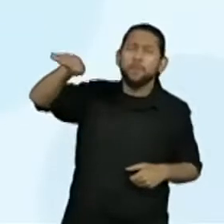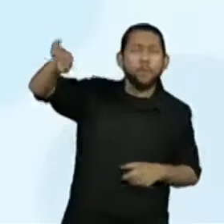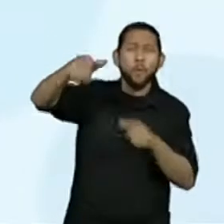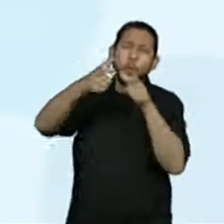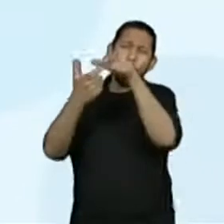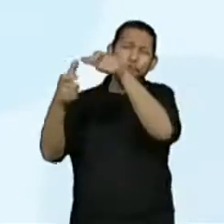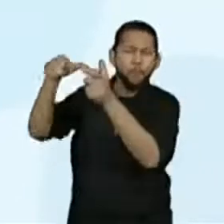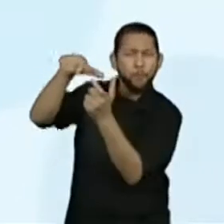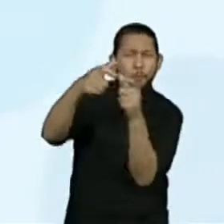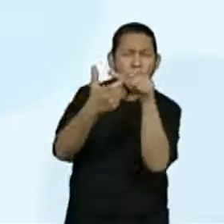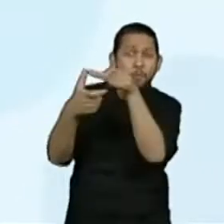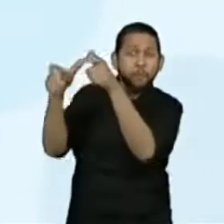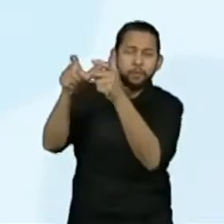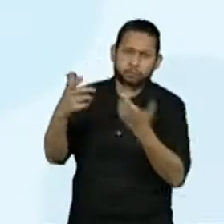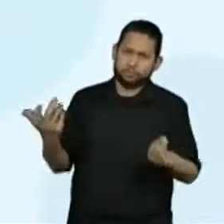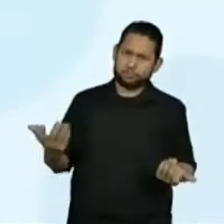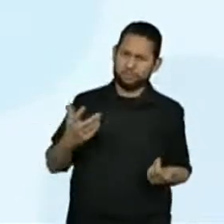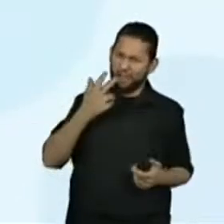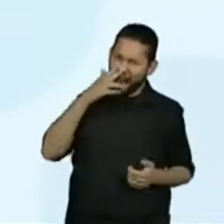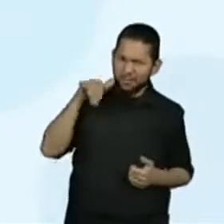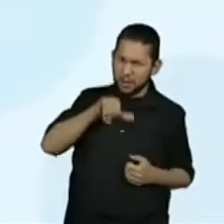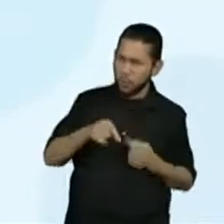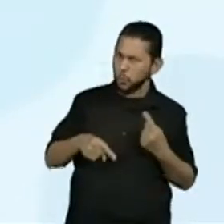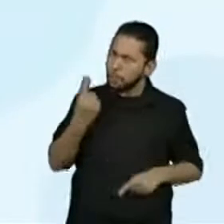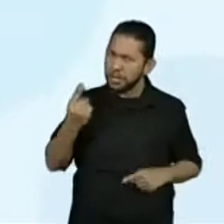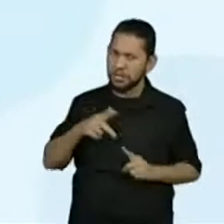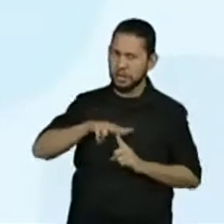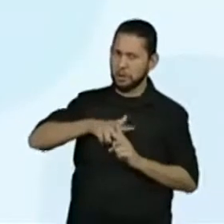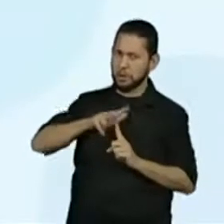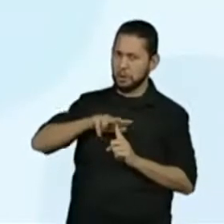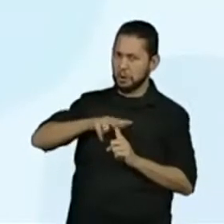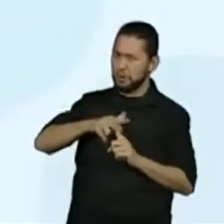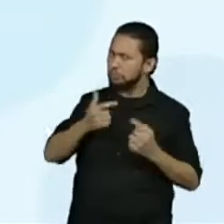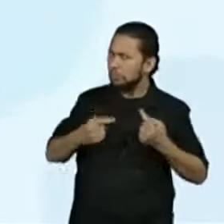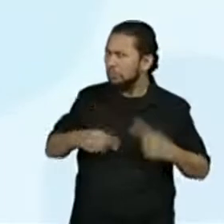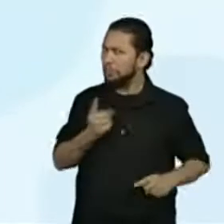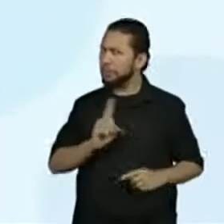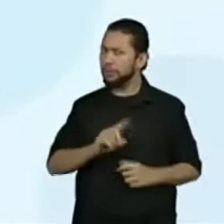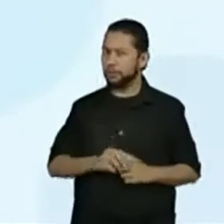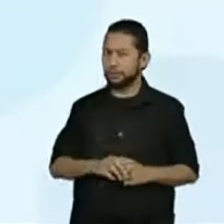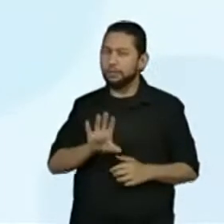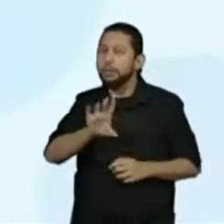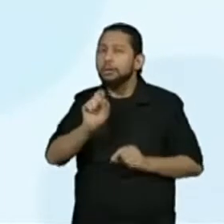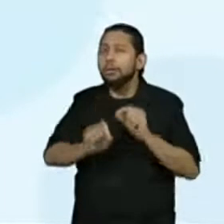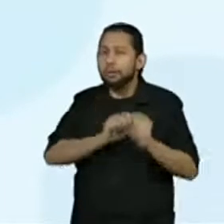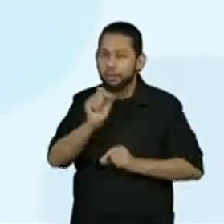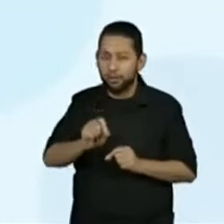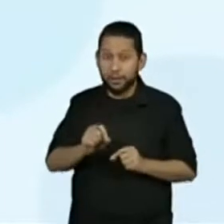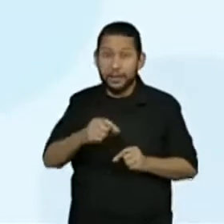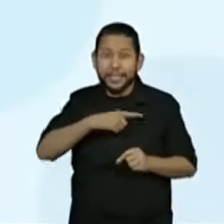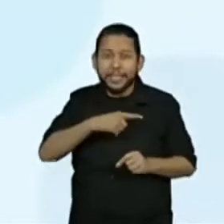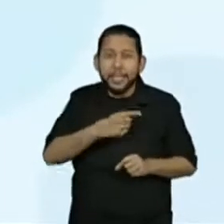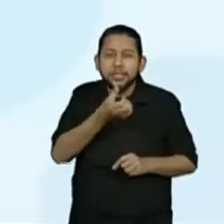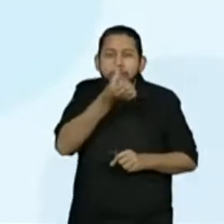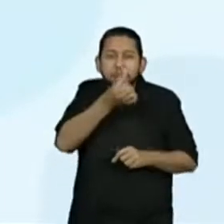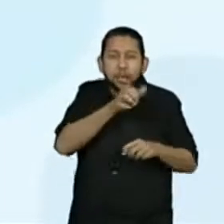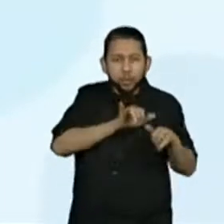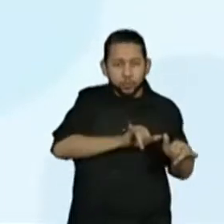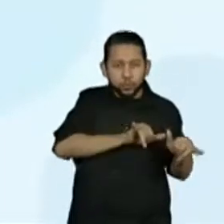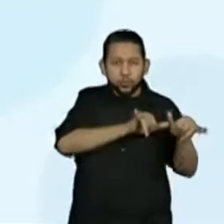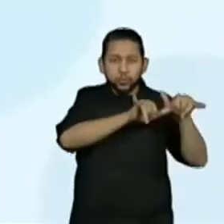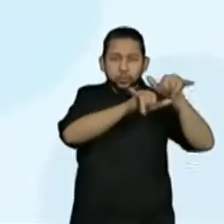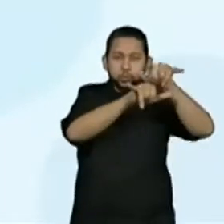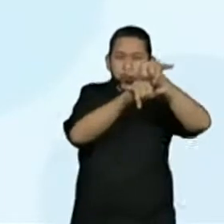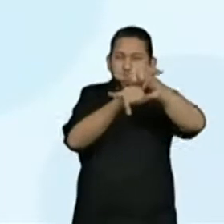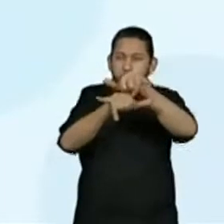impossíveis para ser um avião ou um helicóptero. No mesmo momento, foram enviados seis caças ao